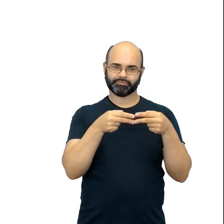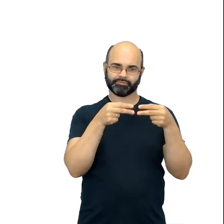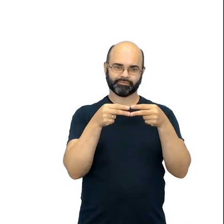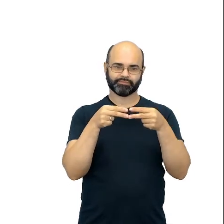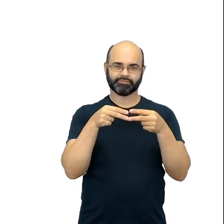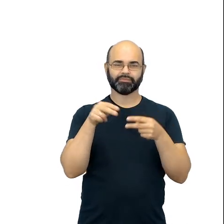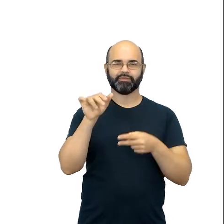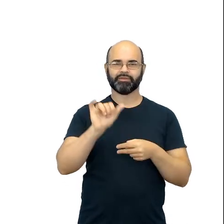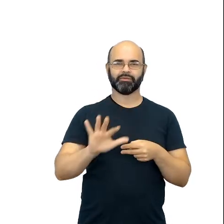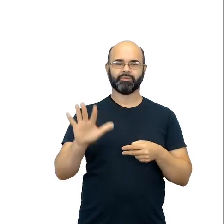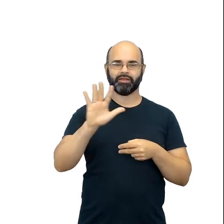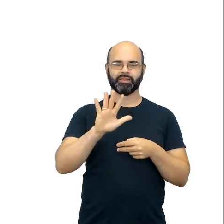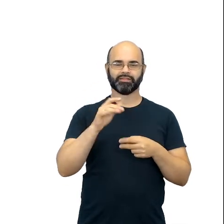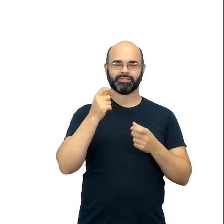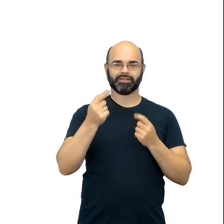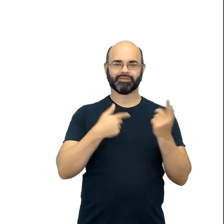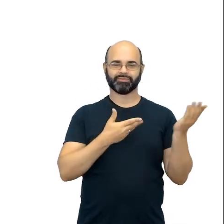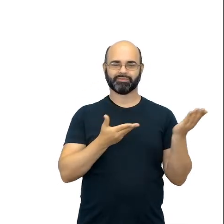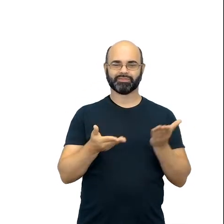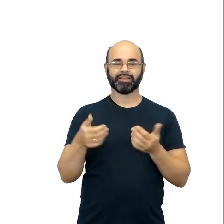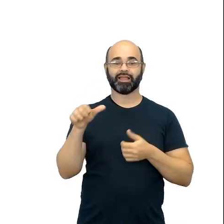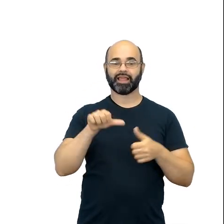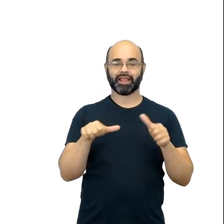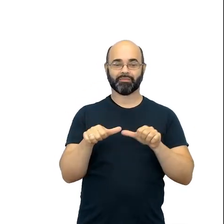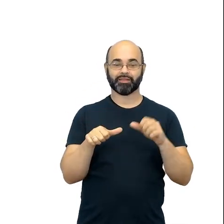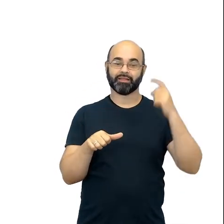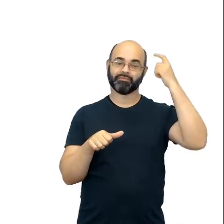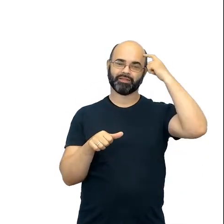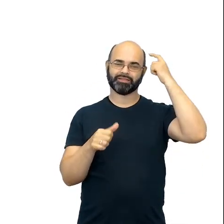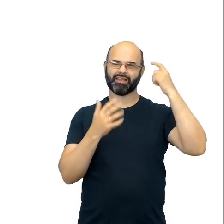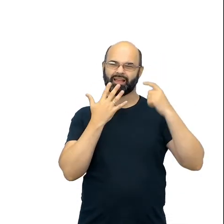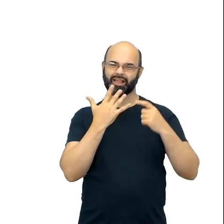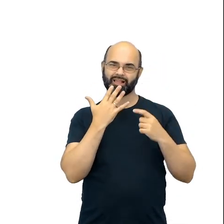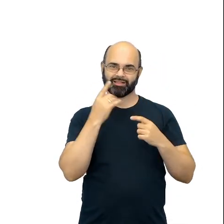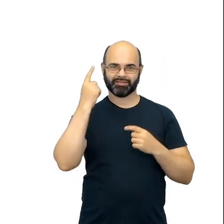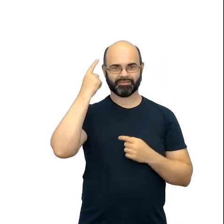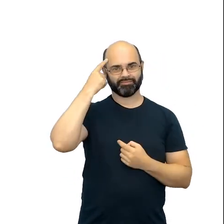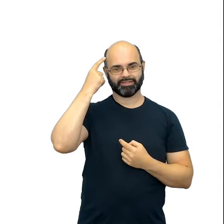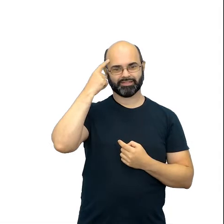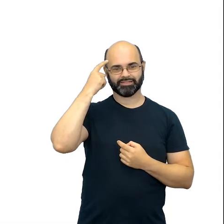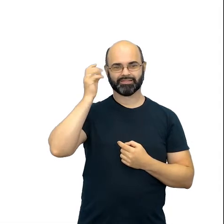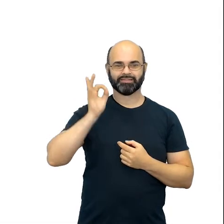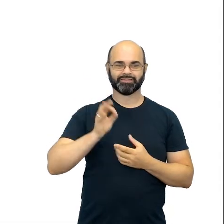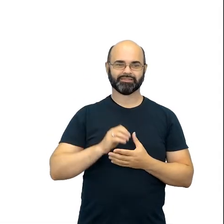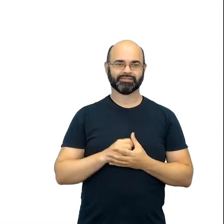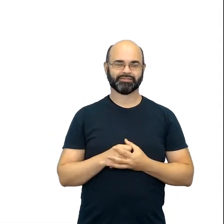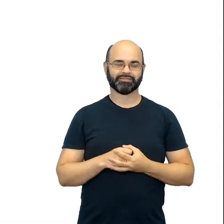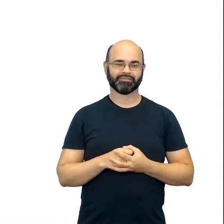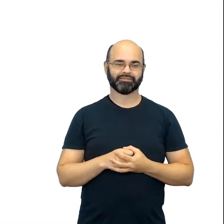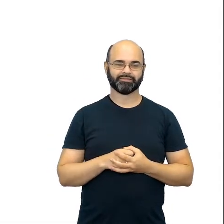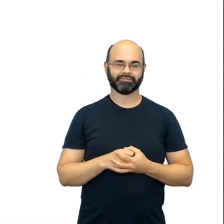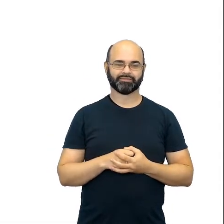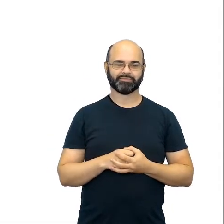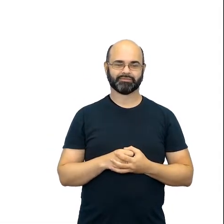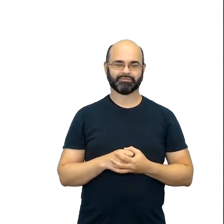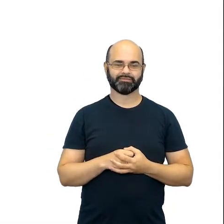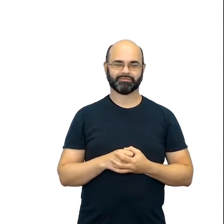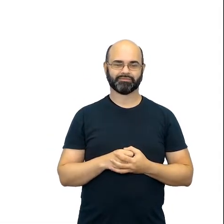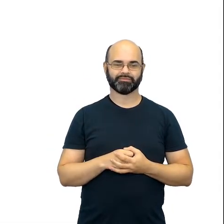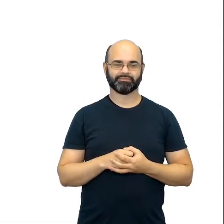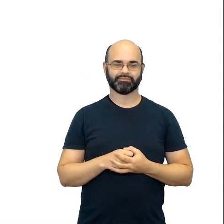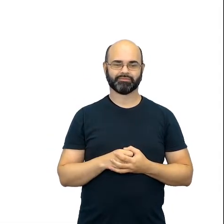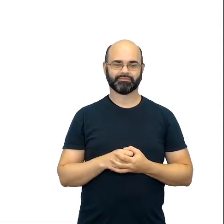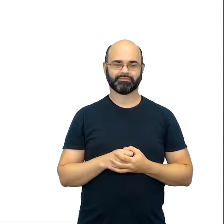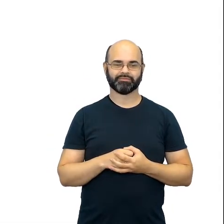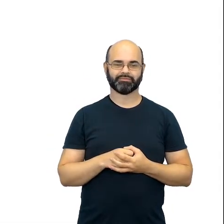Sobre o que a gente pensa em química, né? Coisas coloridas e tudo mais. E eu trouxe essa imagem